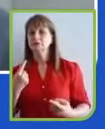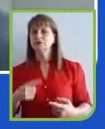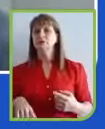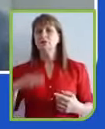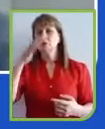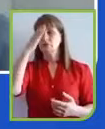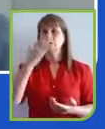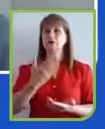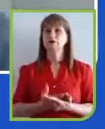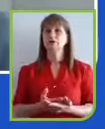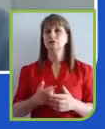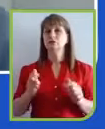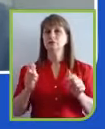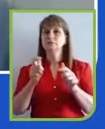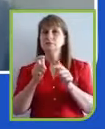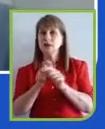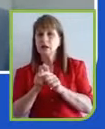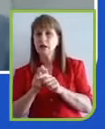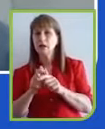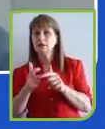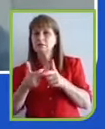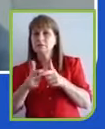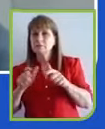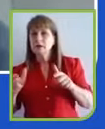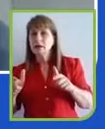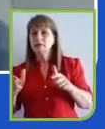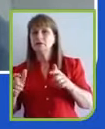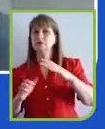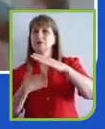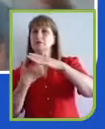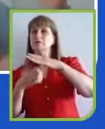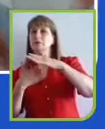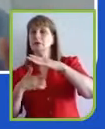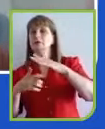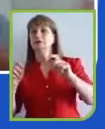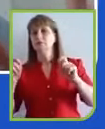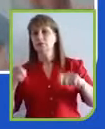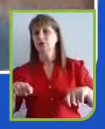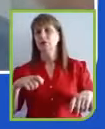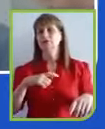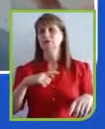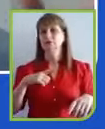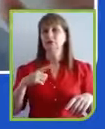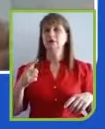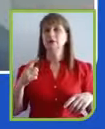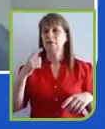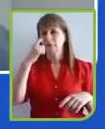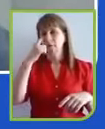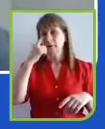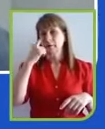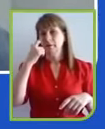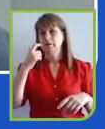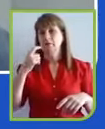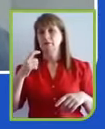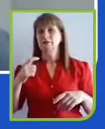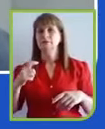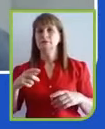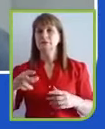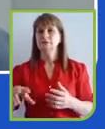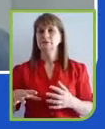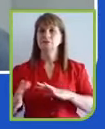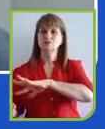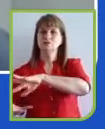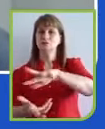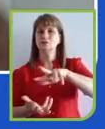as médias podem beber de uma nova neumologia uma neumologia das startups. As